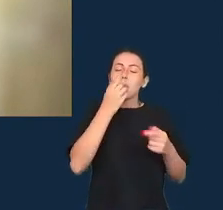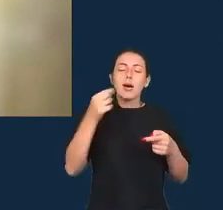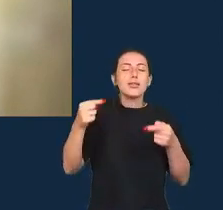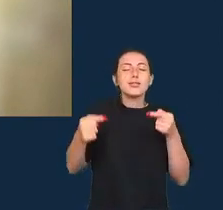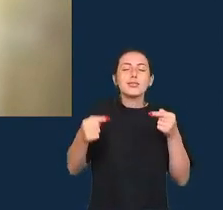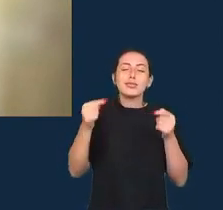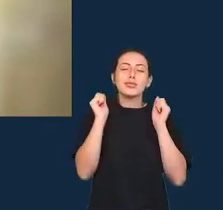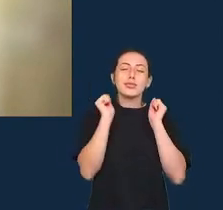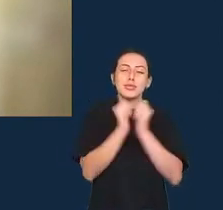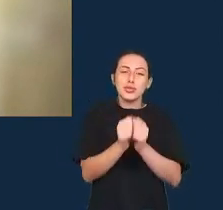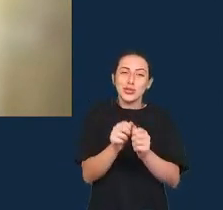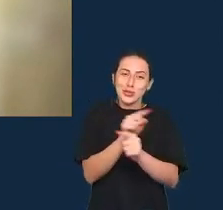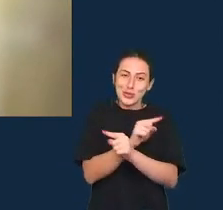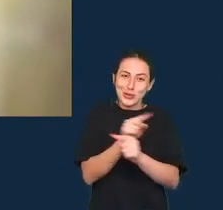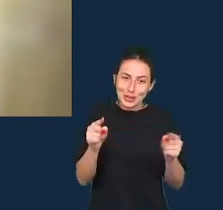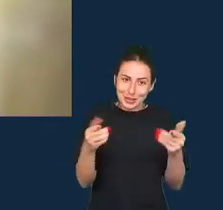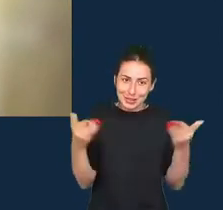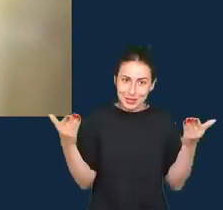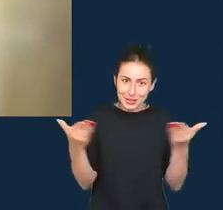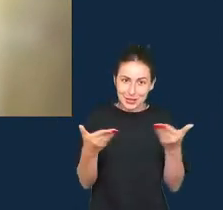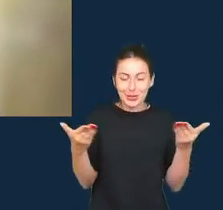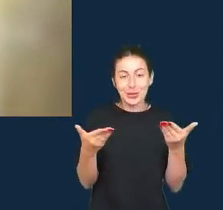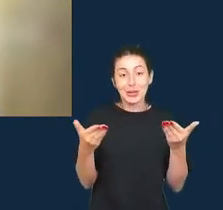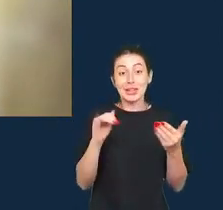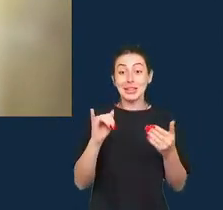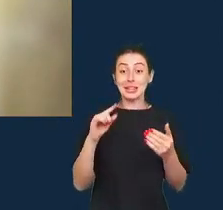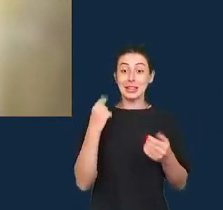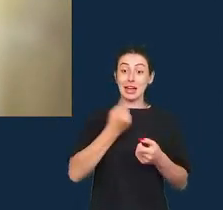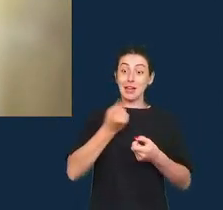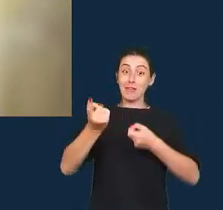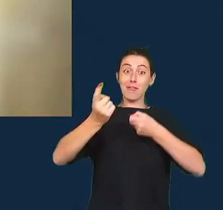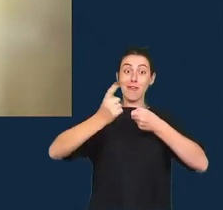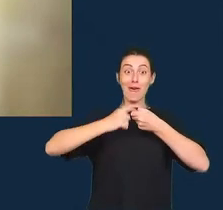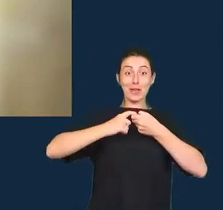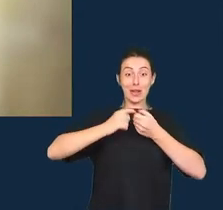e se a gente voltar ao início